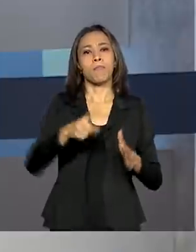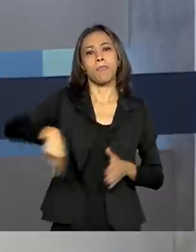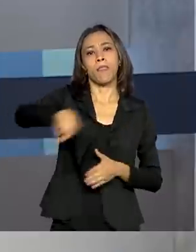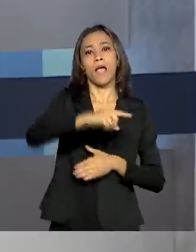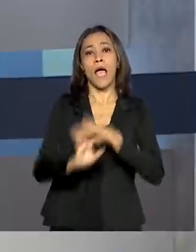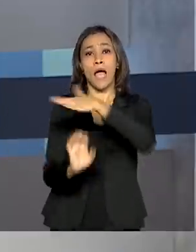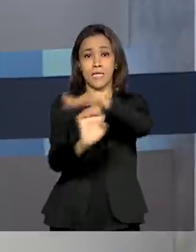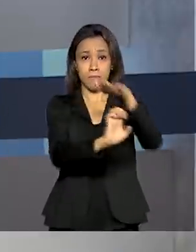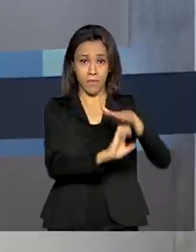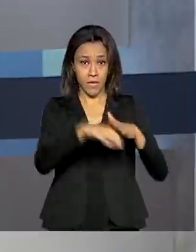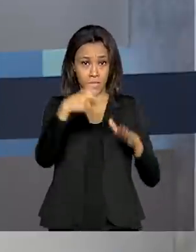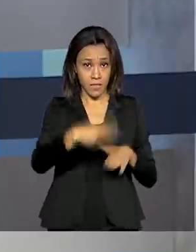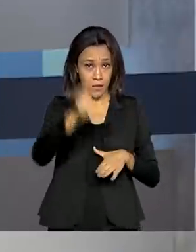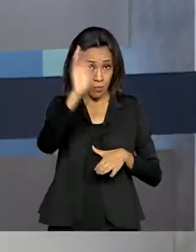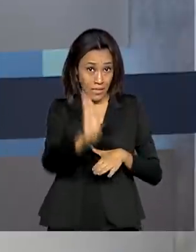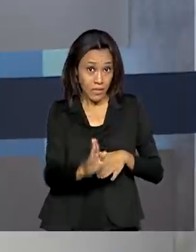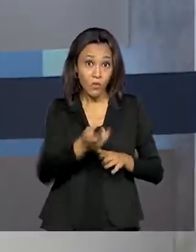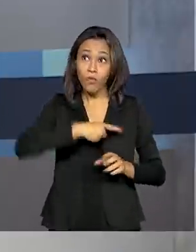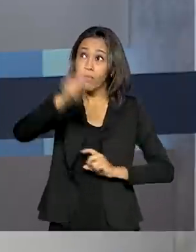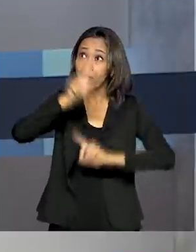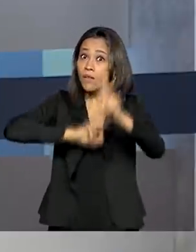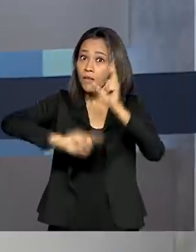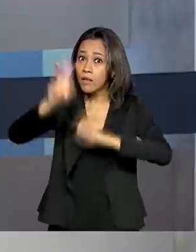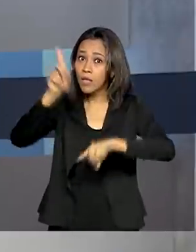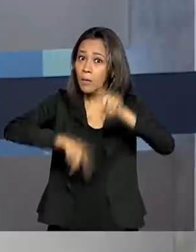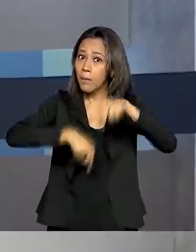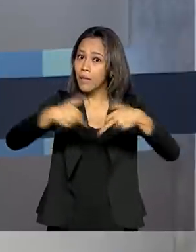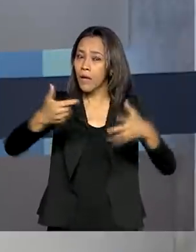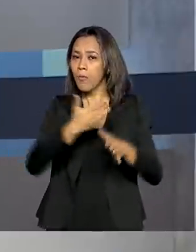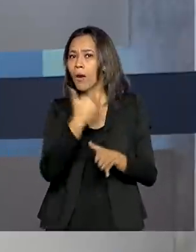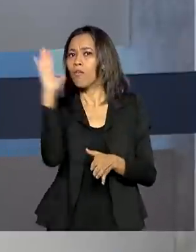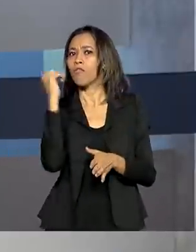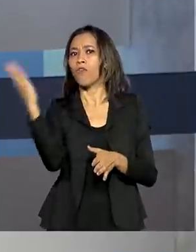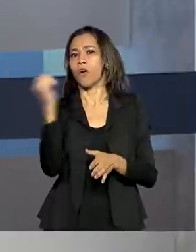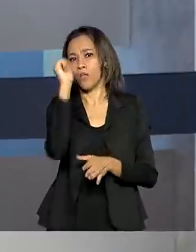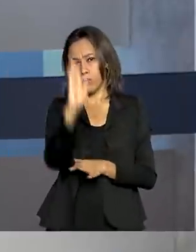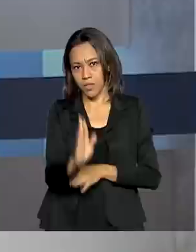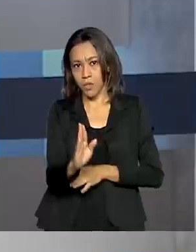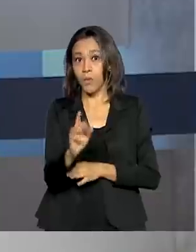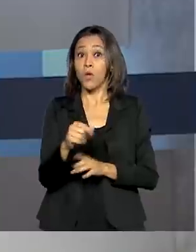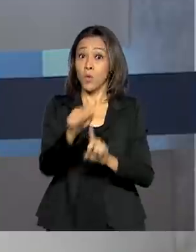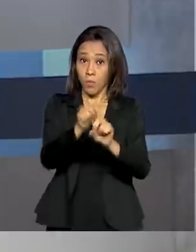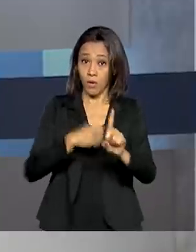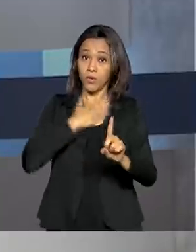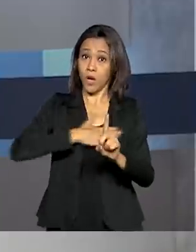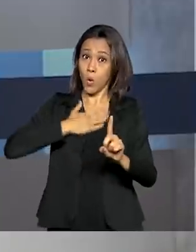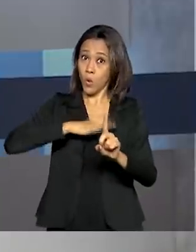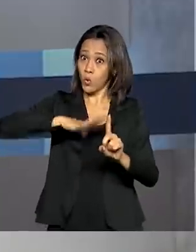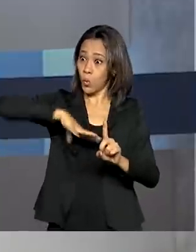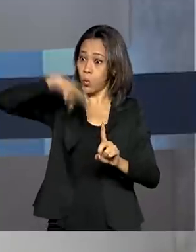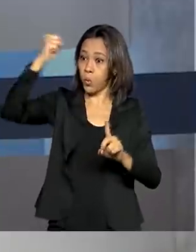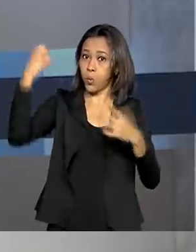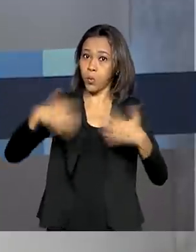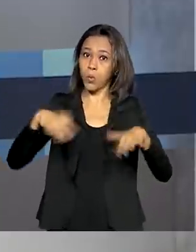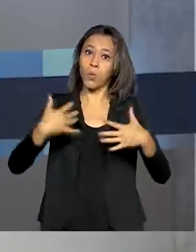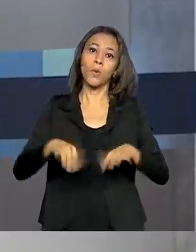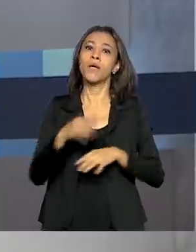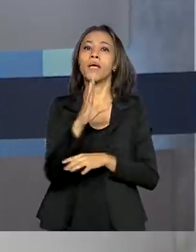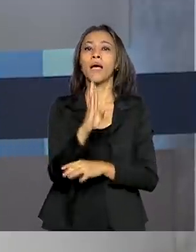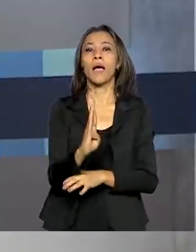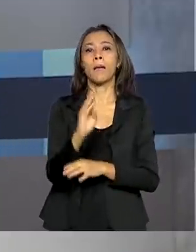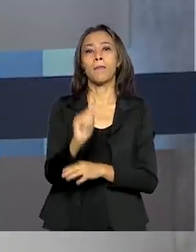estão vendendo mais produtos para outros países. Em agosto, as vendas superaram as compras e a balança comercial